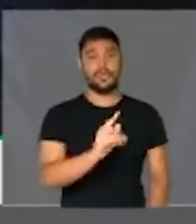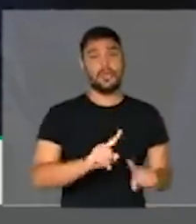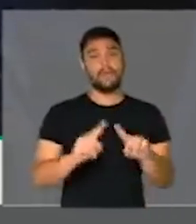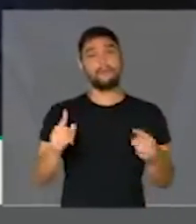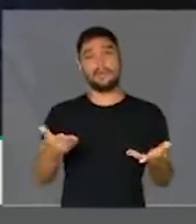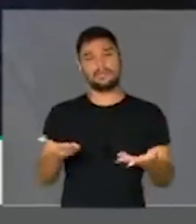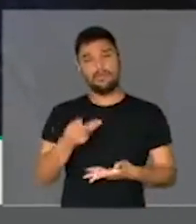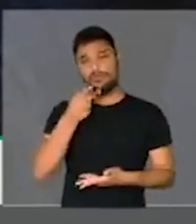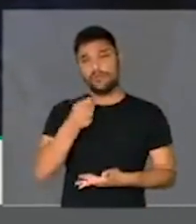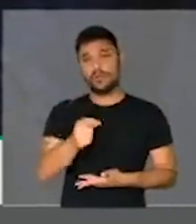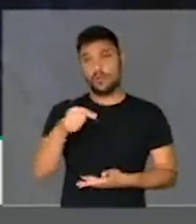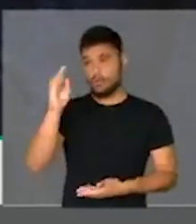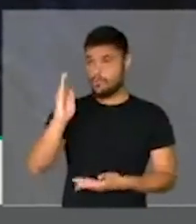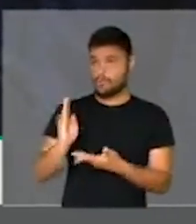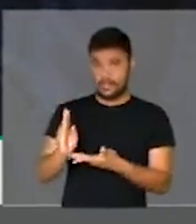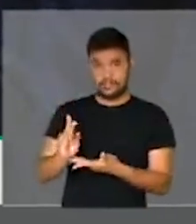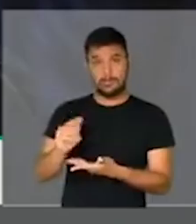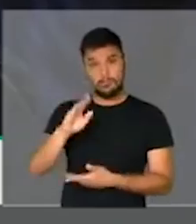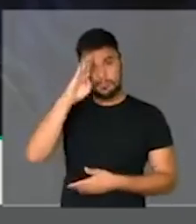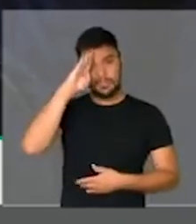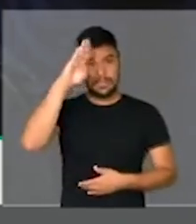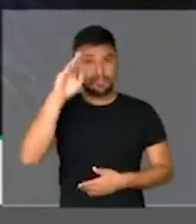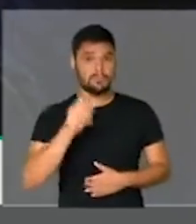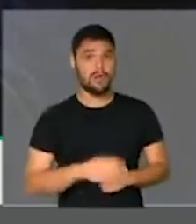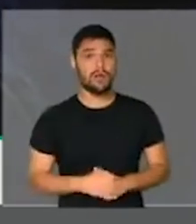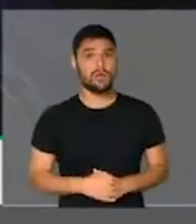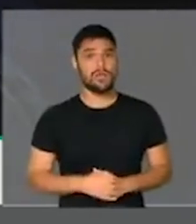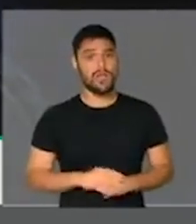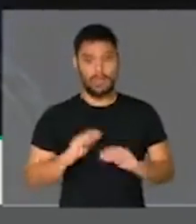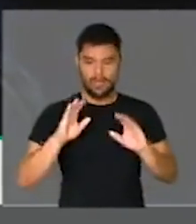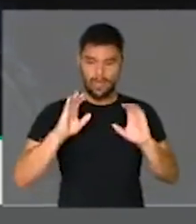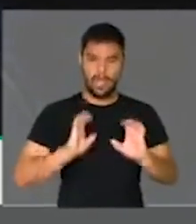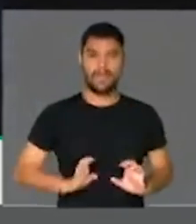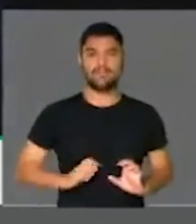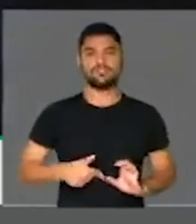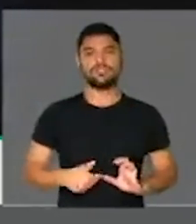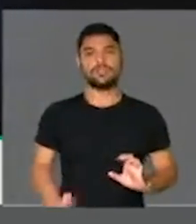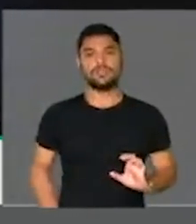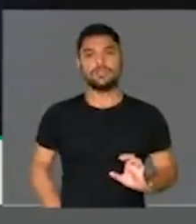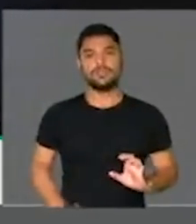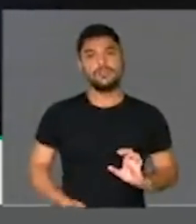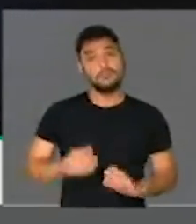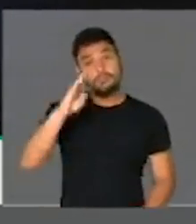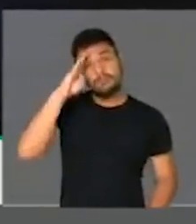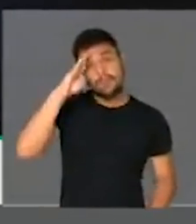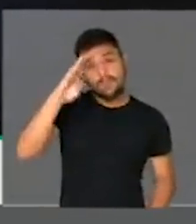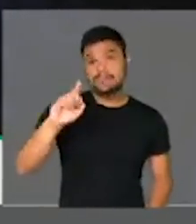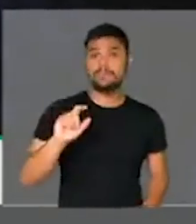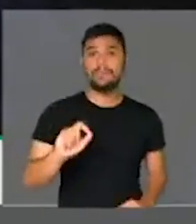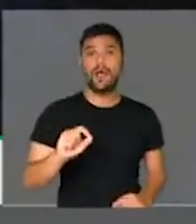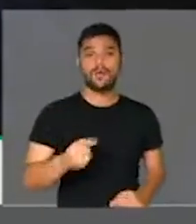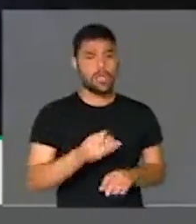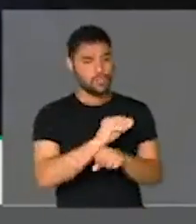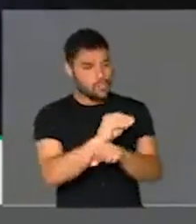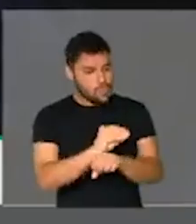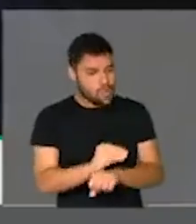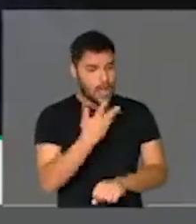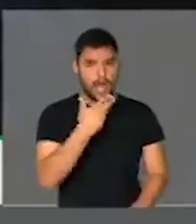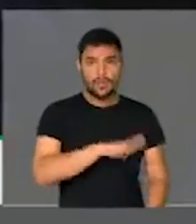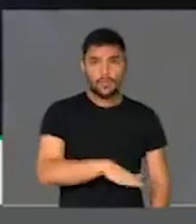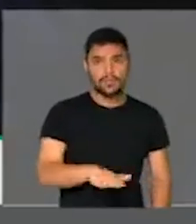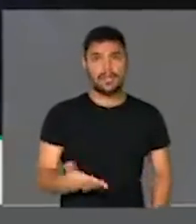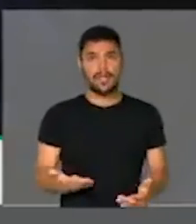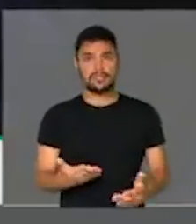eu lhe diria, senhor Presidente, o Brasil atende principalmente um princípio ético, um princípio fundamental do cuidado com as